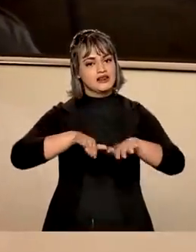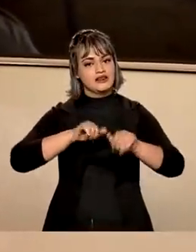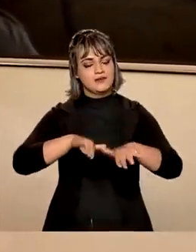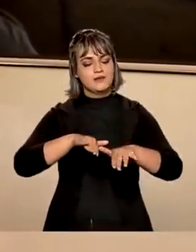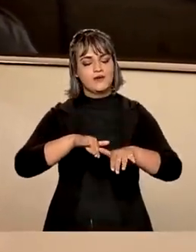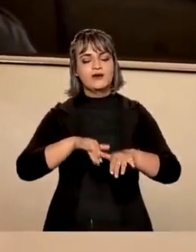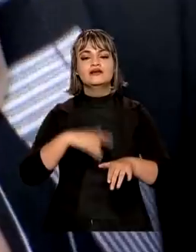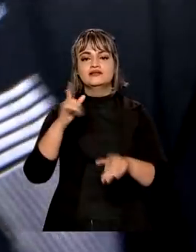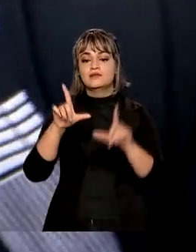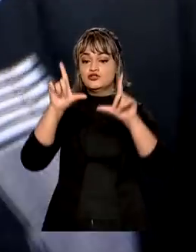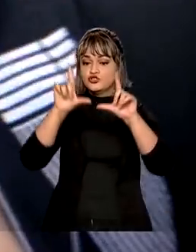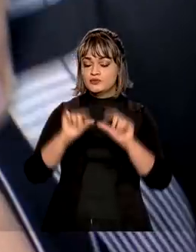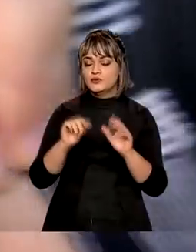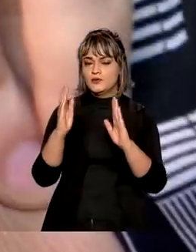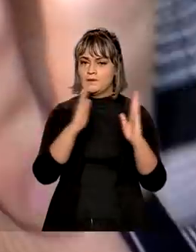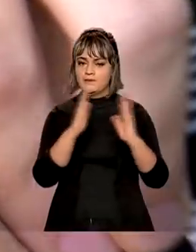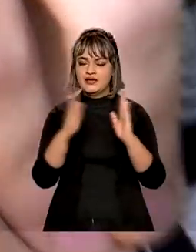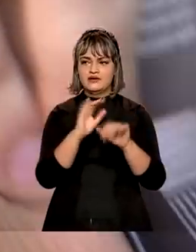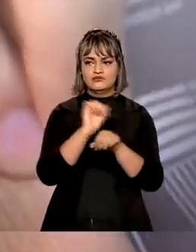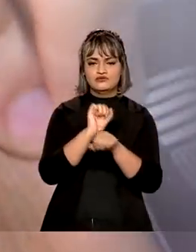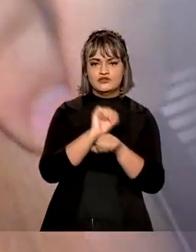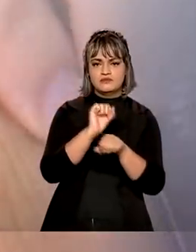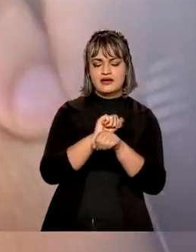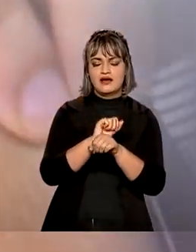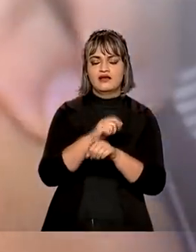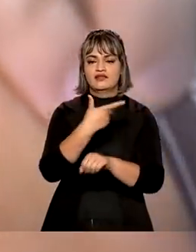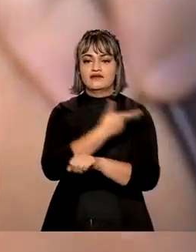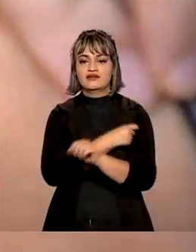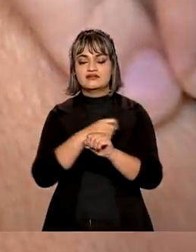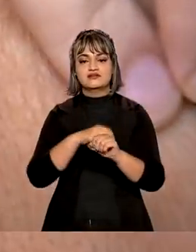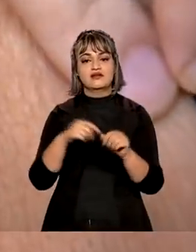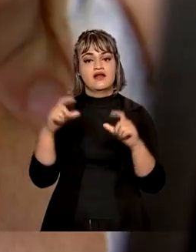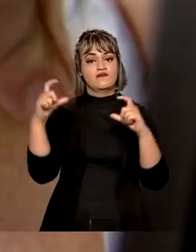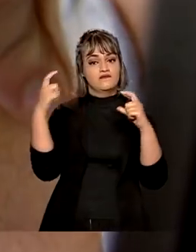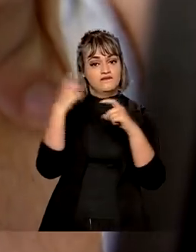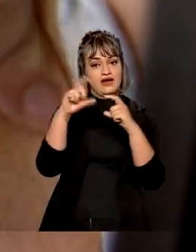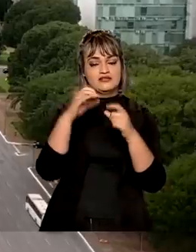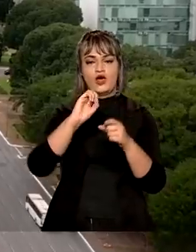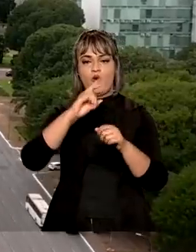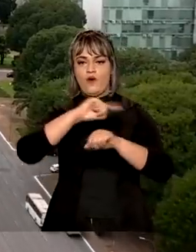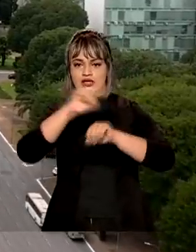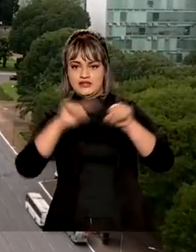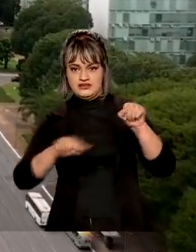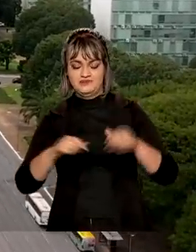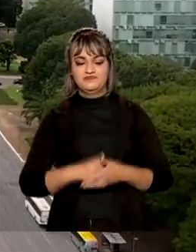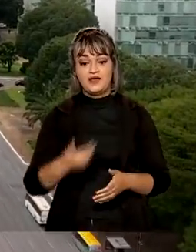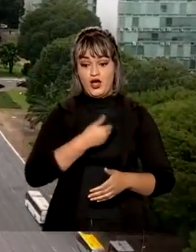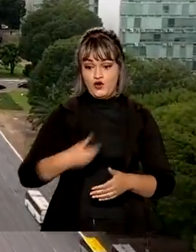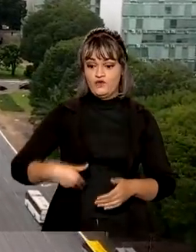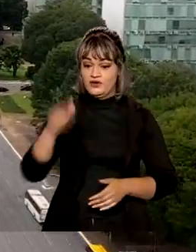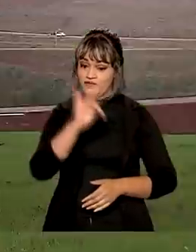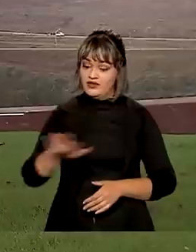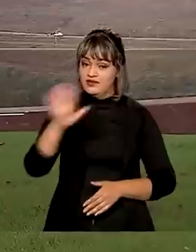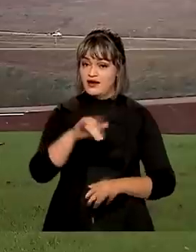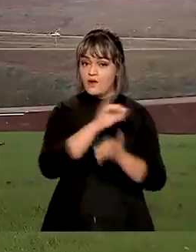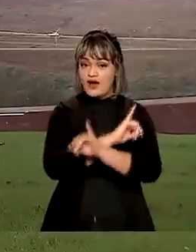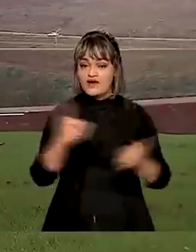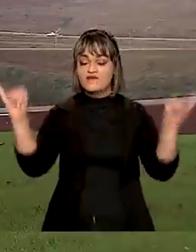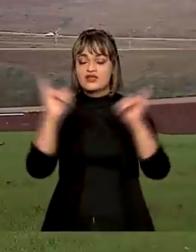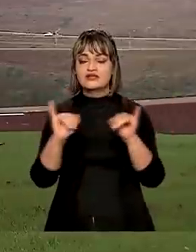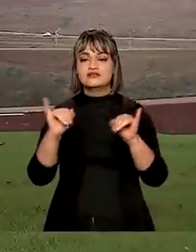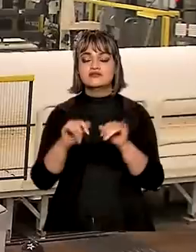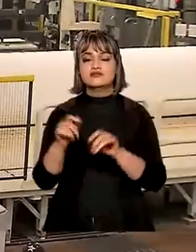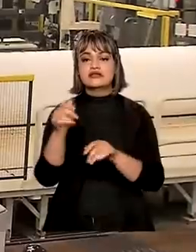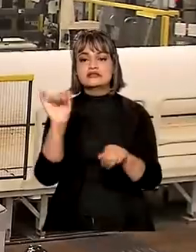Também haverá redução no intervalo dos imunizantes da Pfizer e da AstraZeneca. Governo federal anuncia medidas para reduzir o